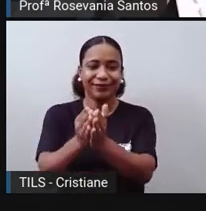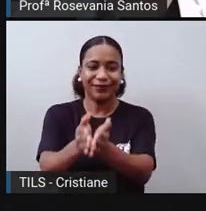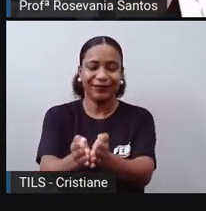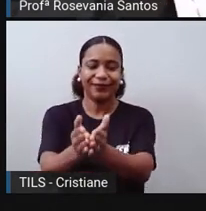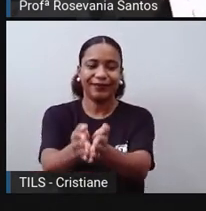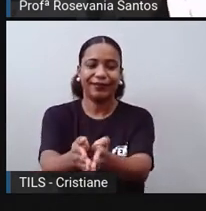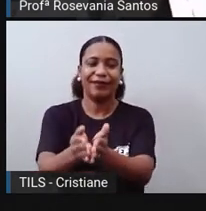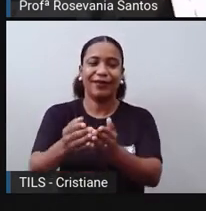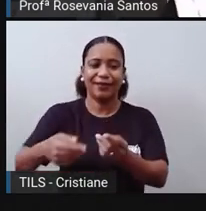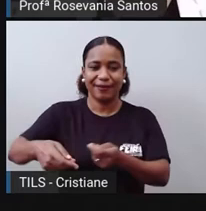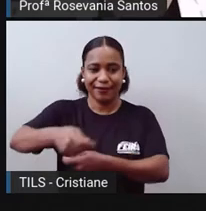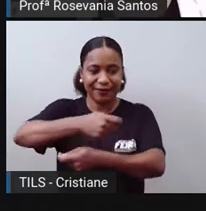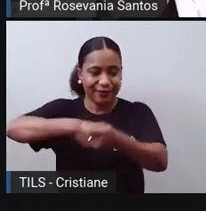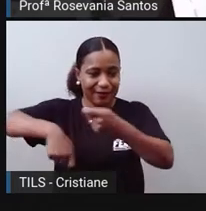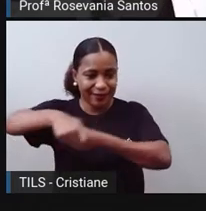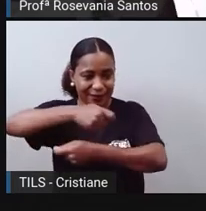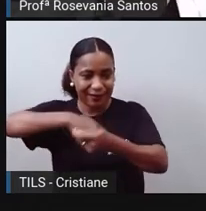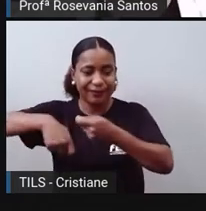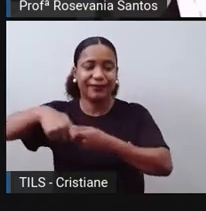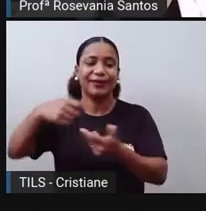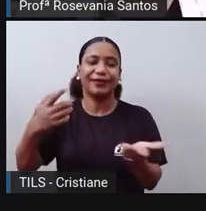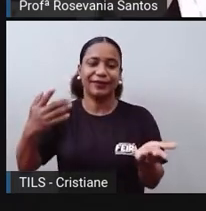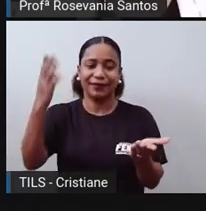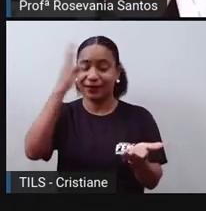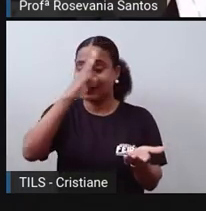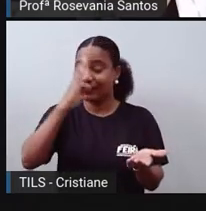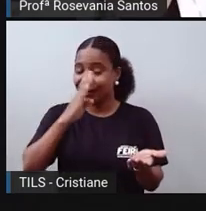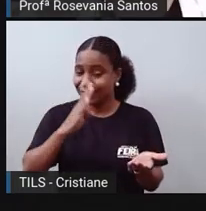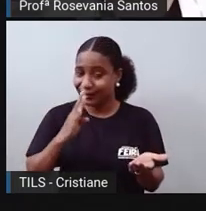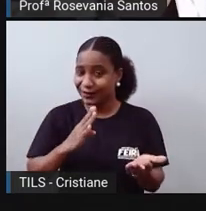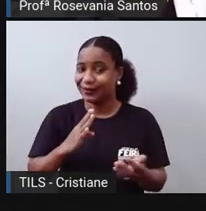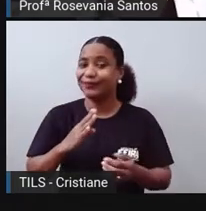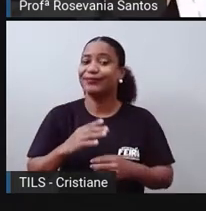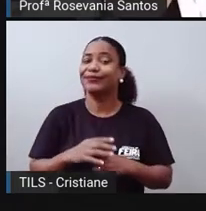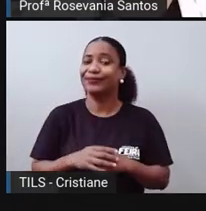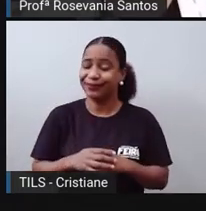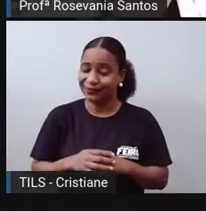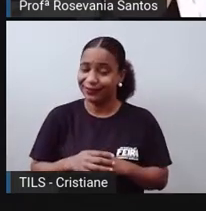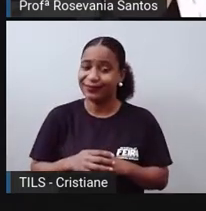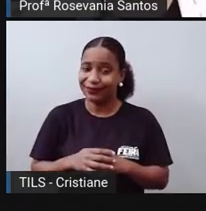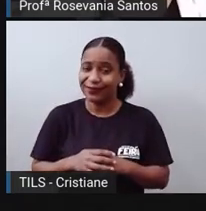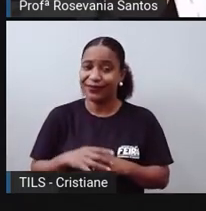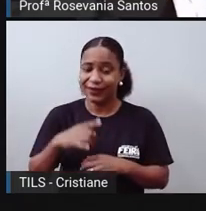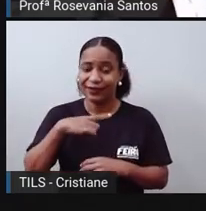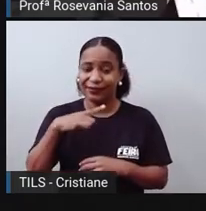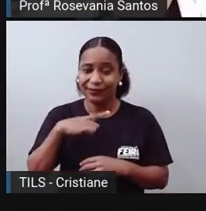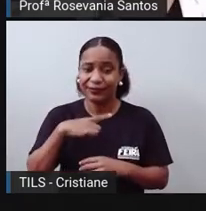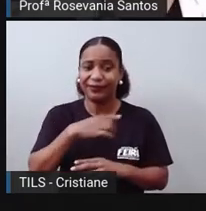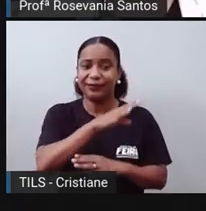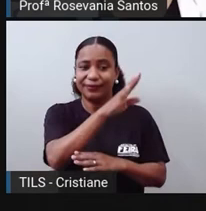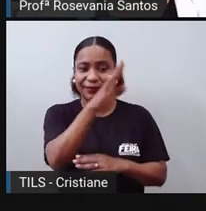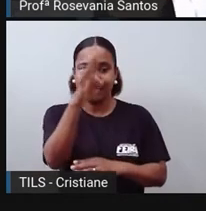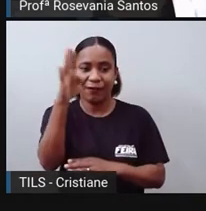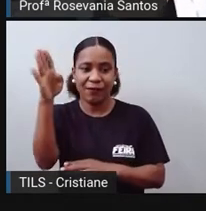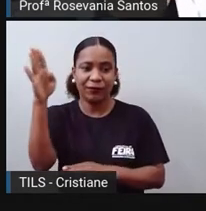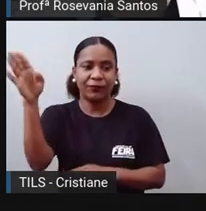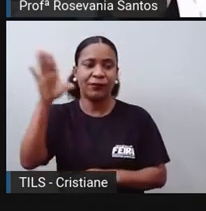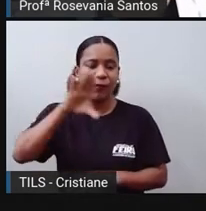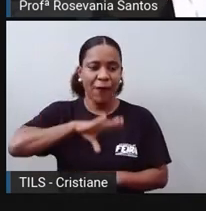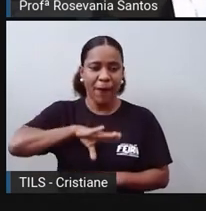comerciais, né? O Brasil mesmo viveu durante muito tempo aí nessa ligação com Portugal, né?